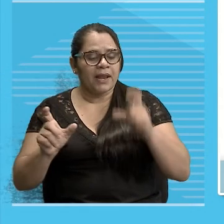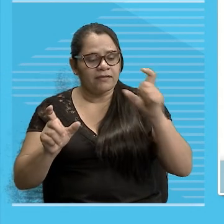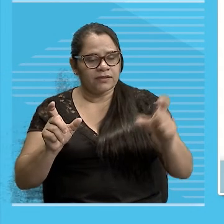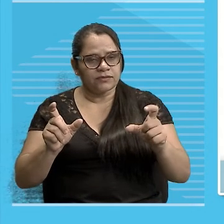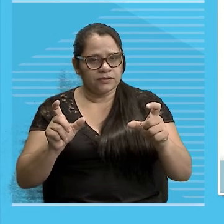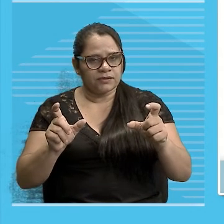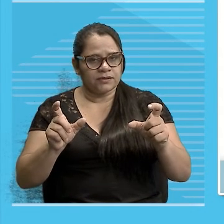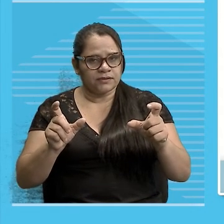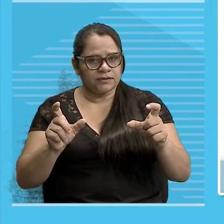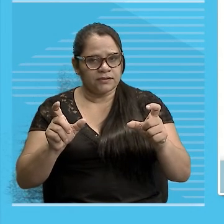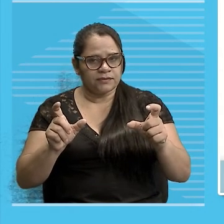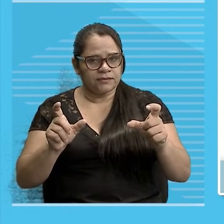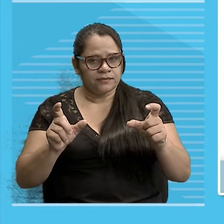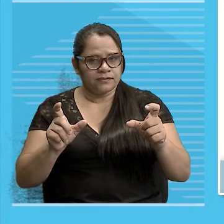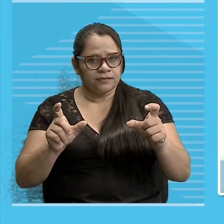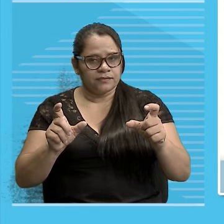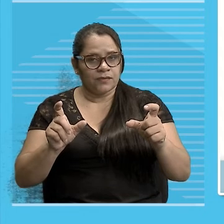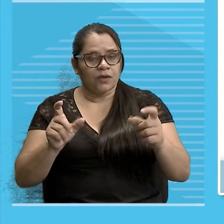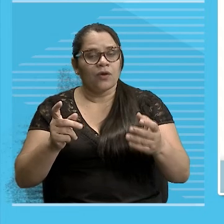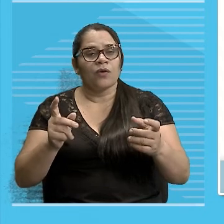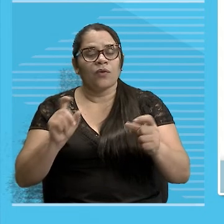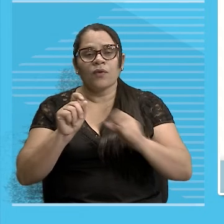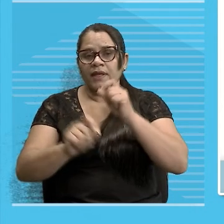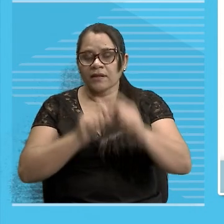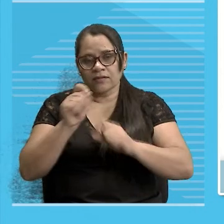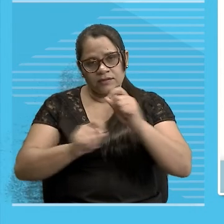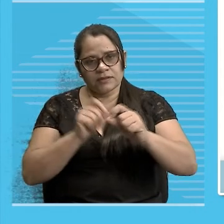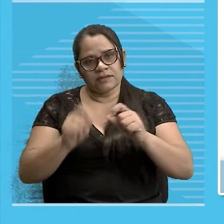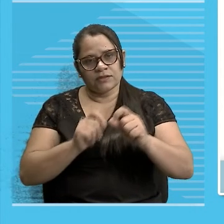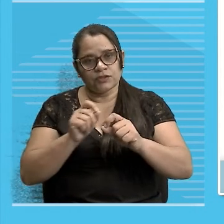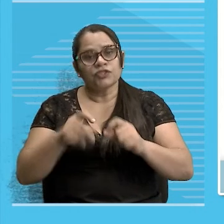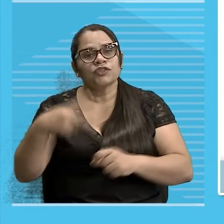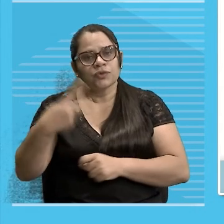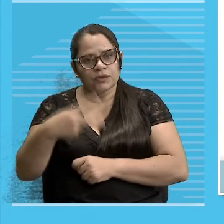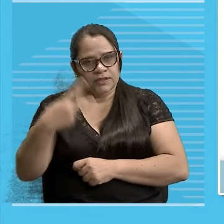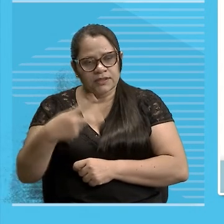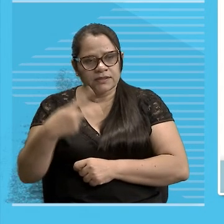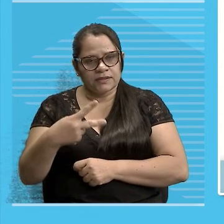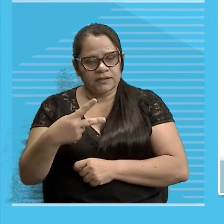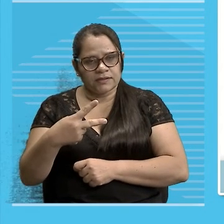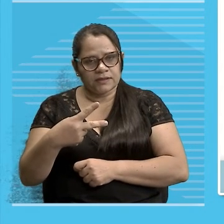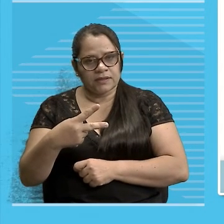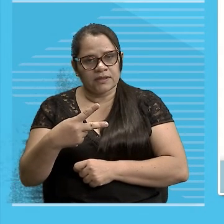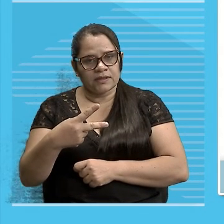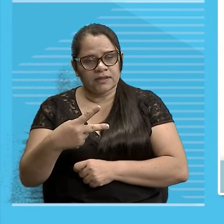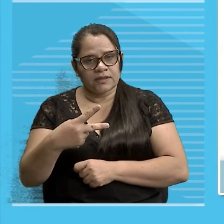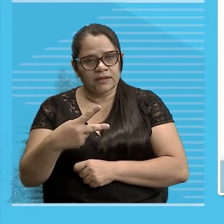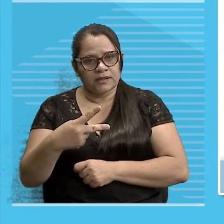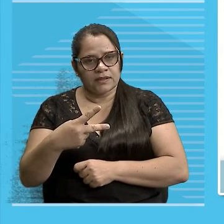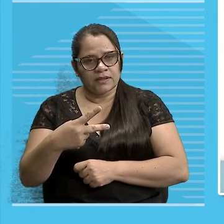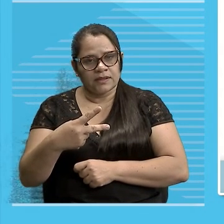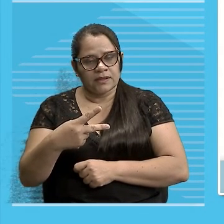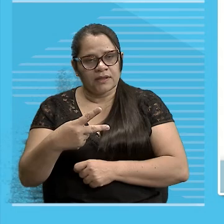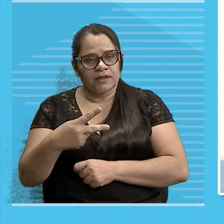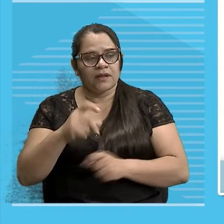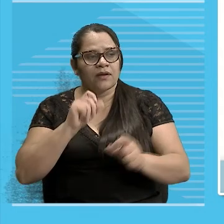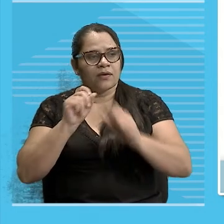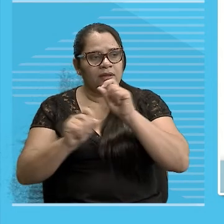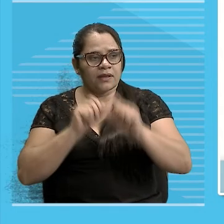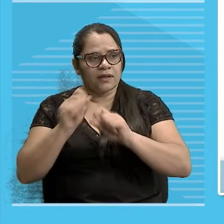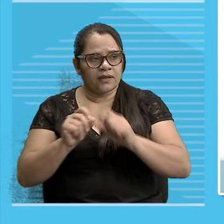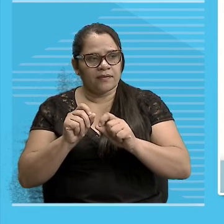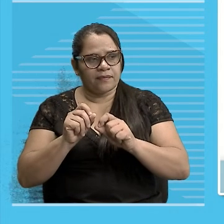Promoveu-se aí Dois interfixos Na verdade são Vogal Respectivamente Consoante de ligação Ó